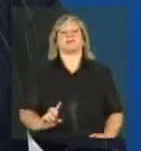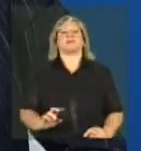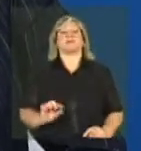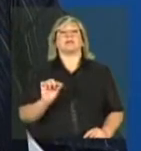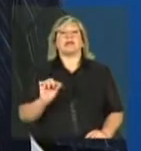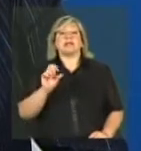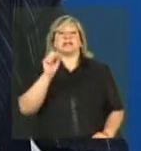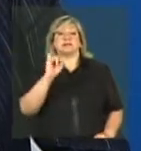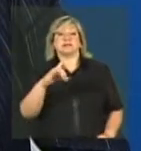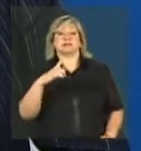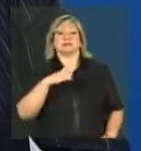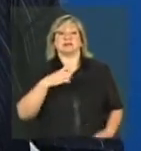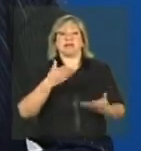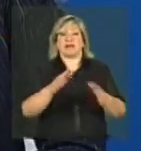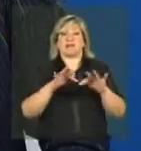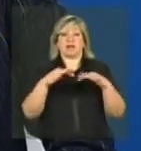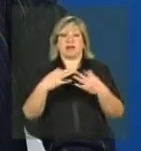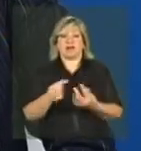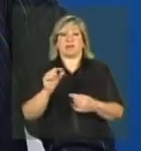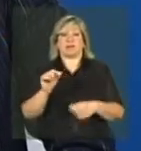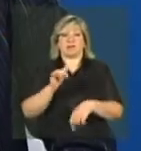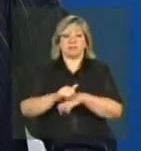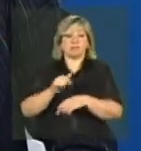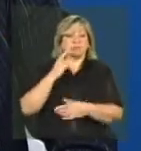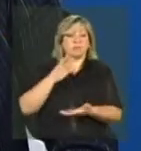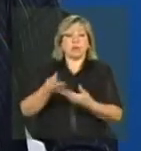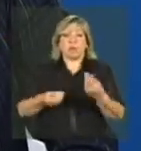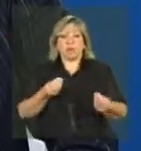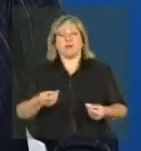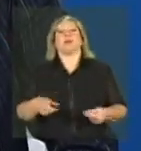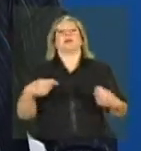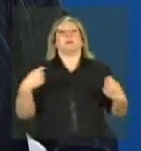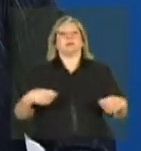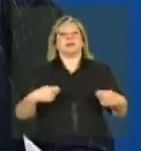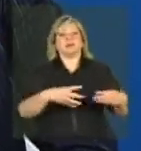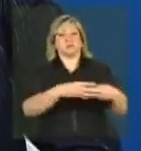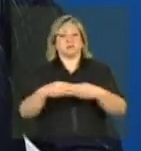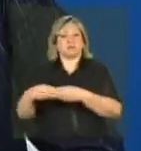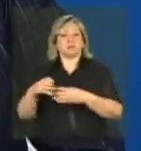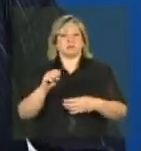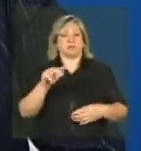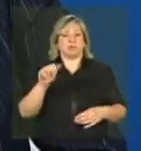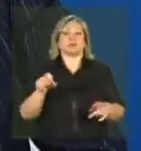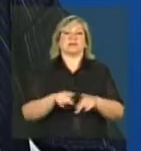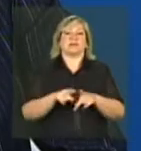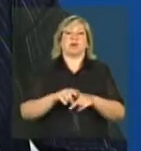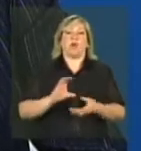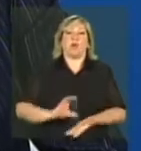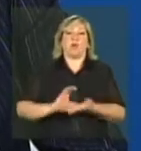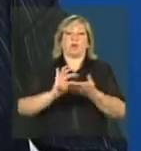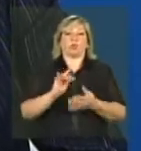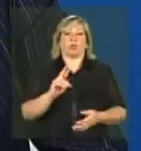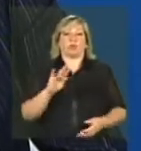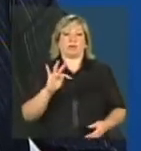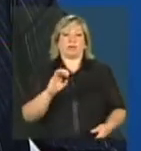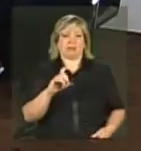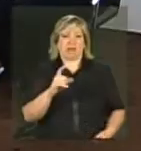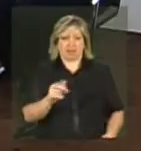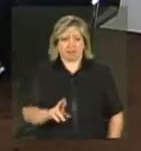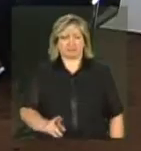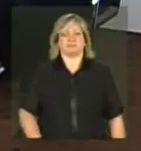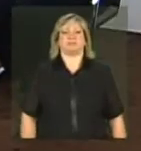nessa família, há necessidade de encaminhar para o Centro de Referência Especializada de Assistência Social e para o Conselho Tutelar. Ana Lúcia,